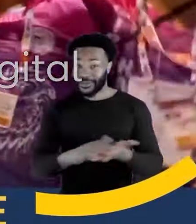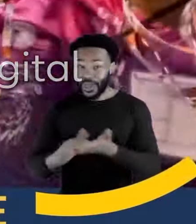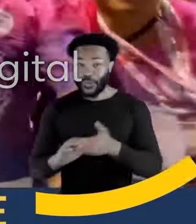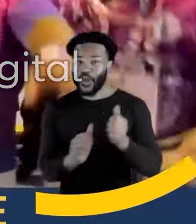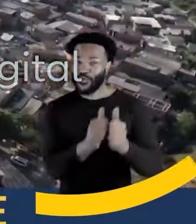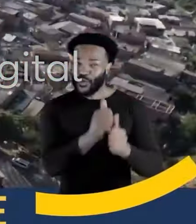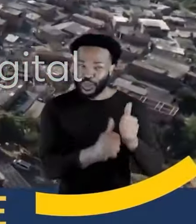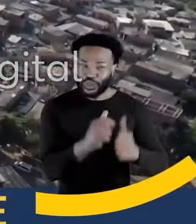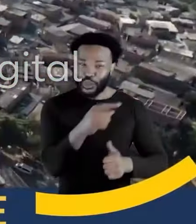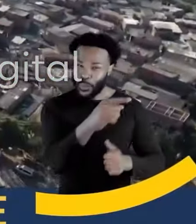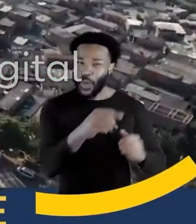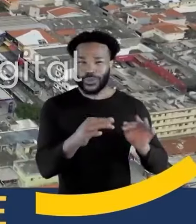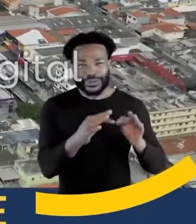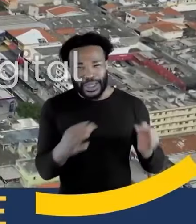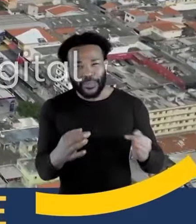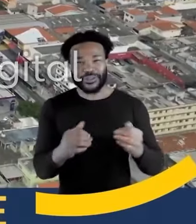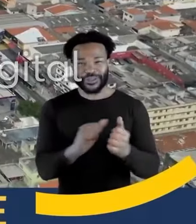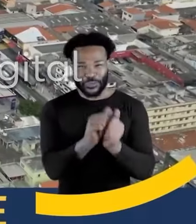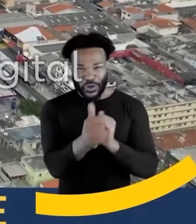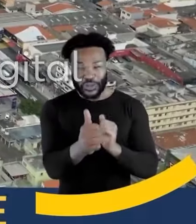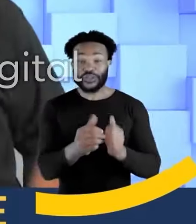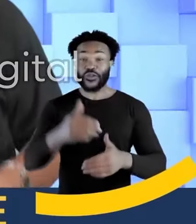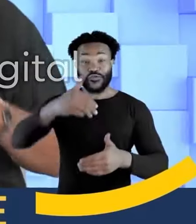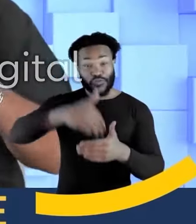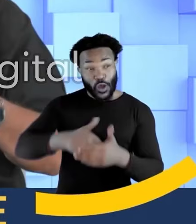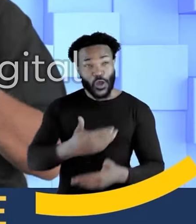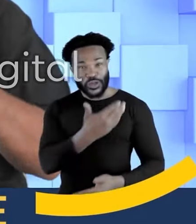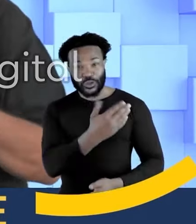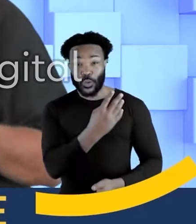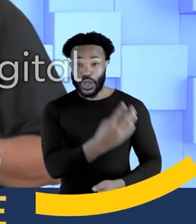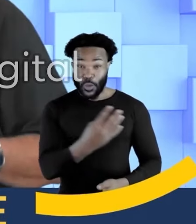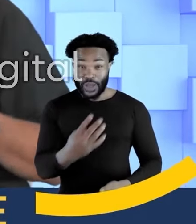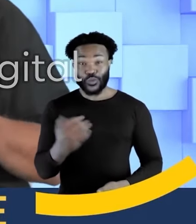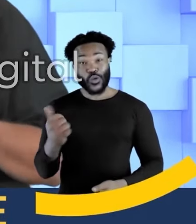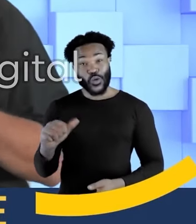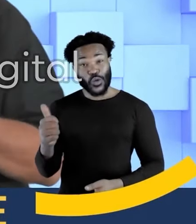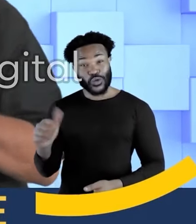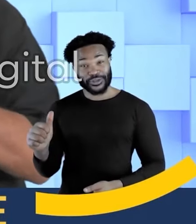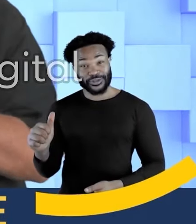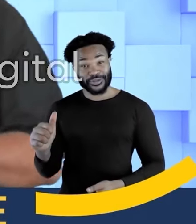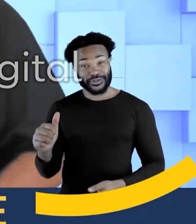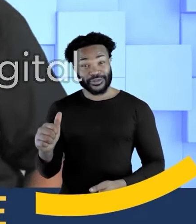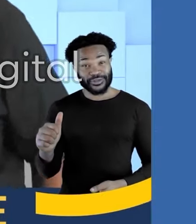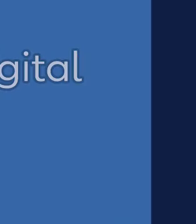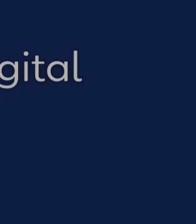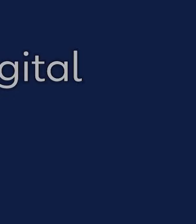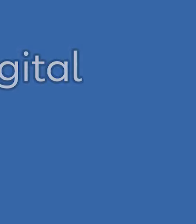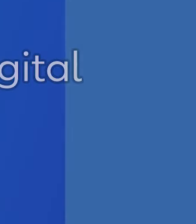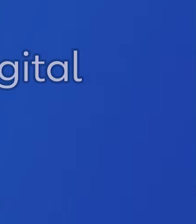samba e o futebol de várzea, o esporte das comunidades. Vote Silvão Leite, 44-111.